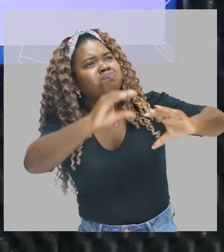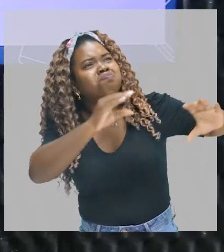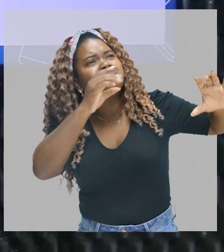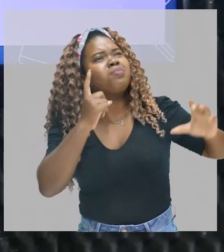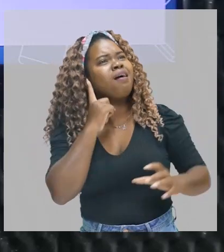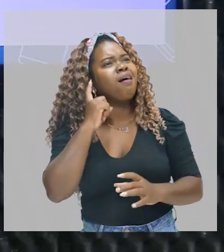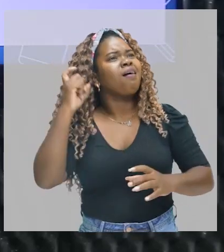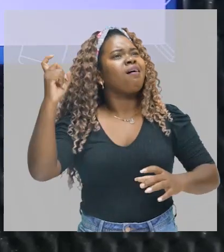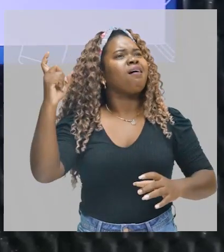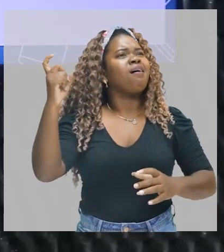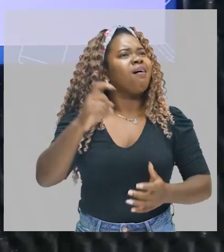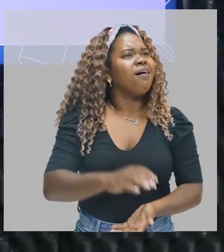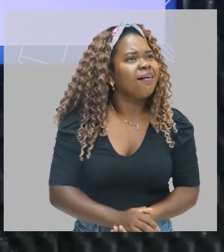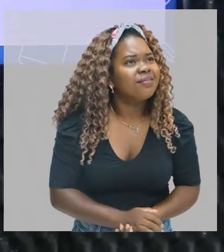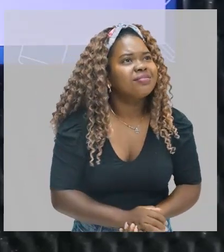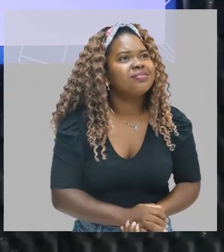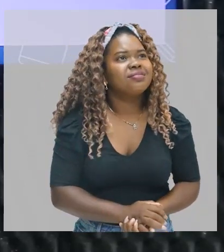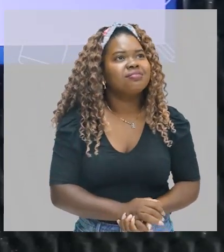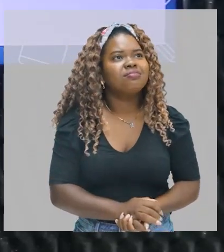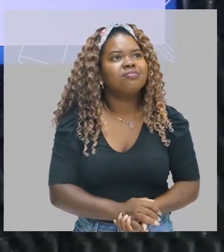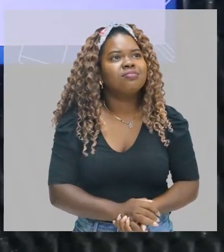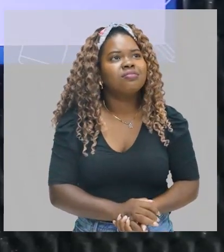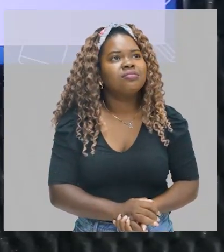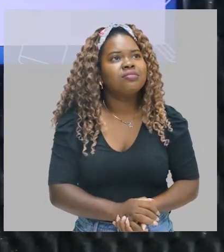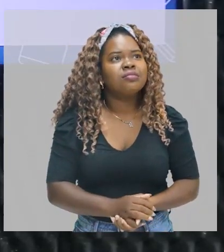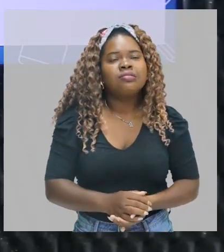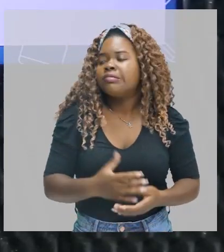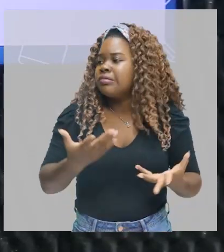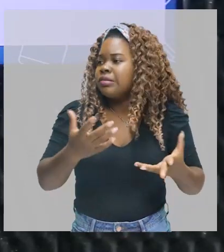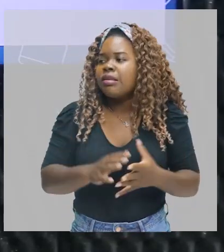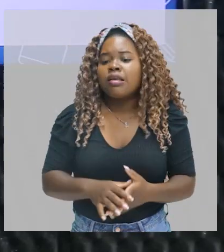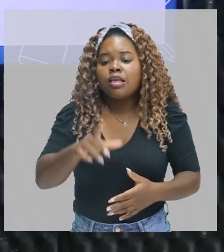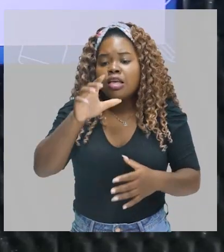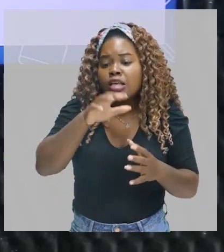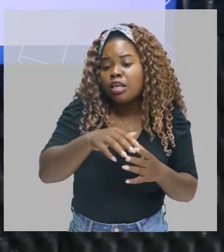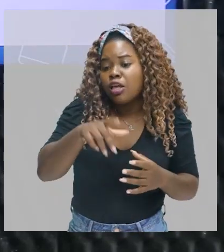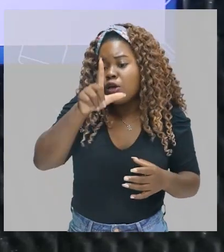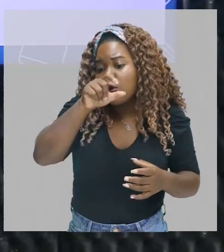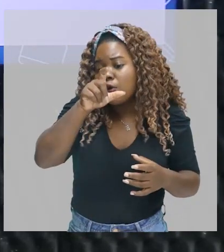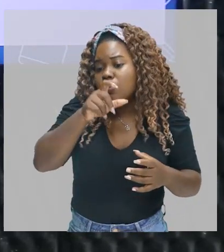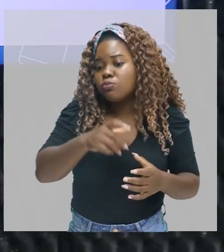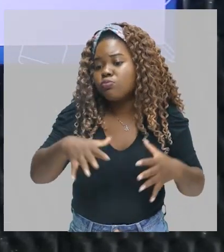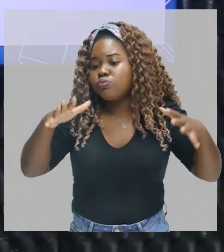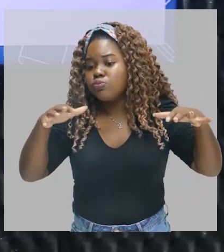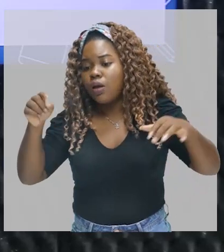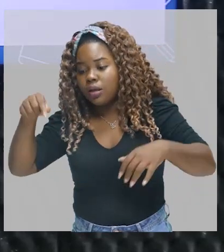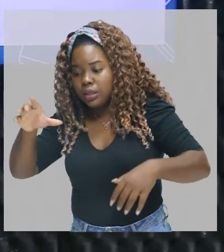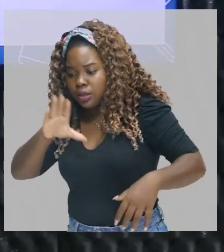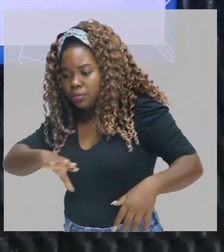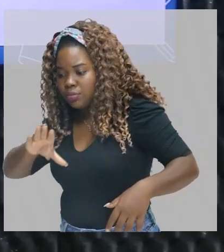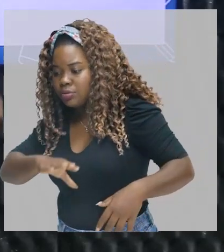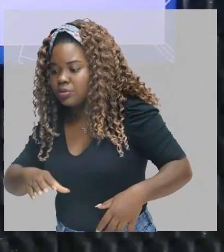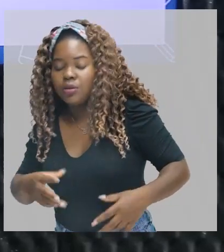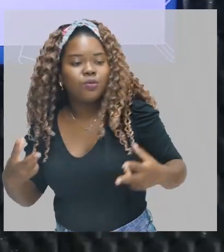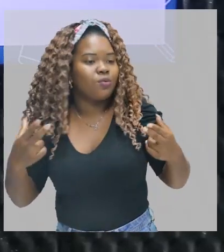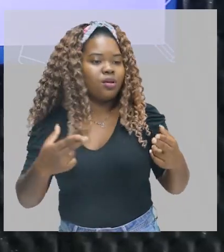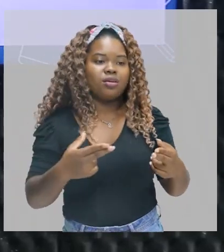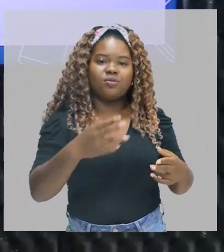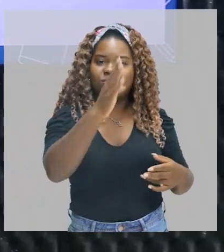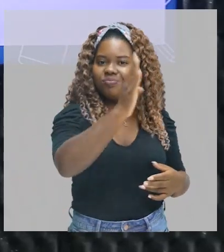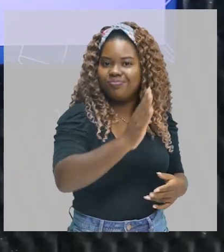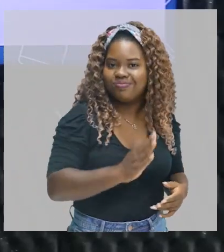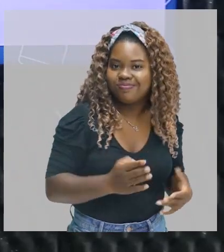E as aves que aqui em Portugal gorgeiam? Nunca. Não passa nem perto das que gorgeiam lá no Brasil. Então,